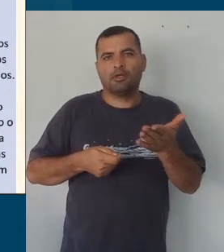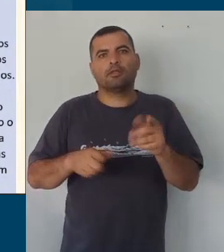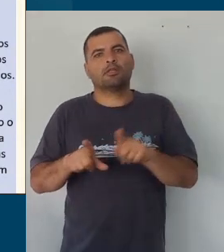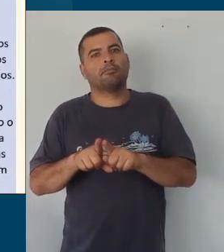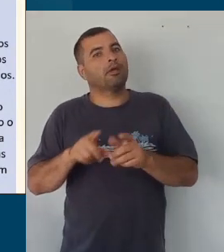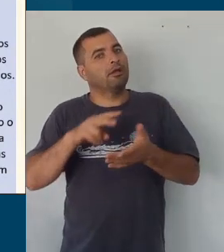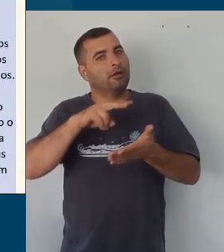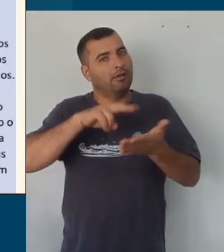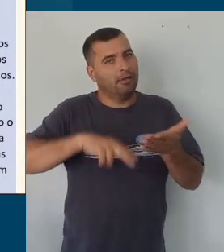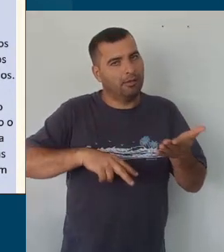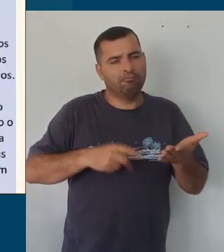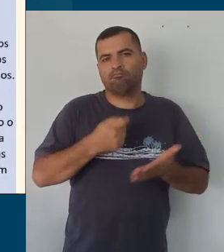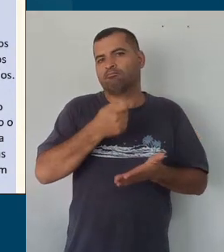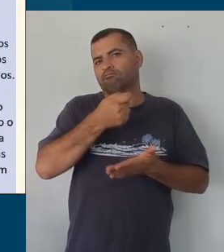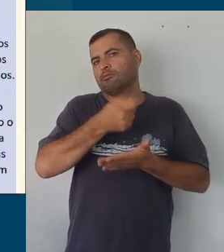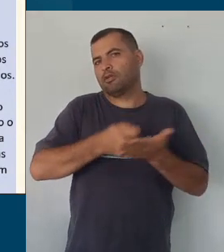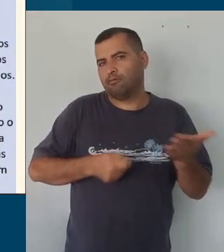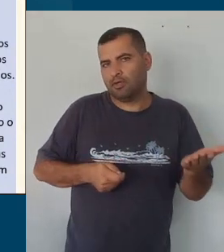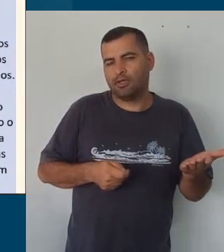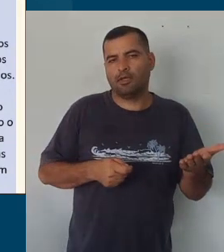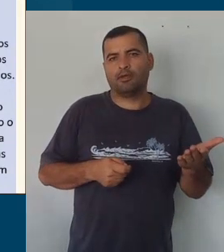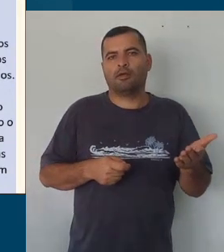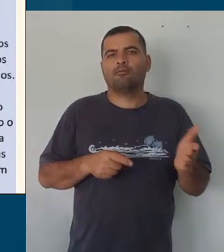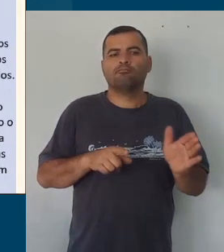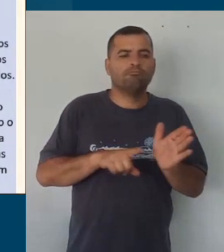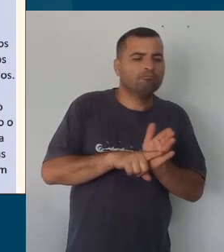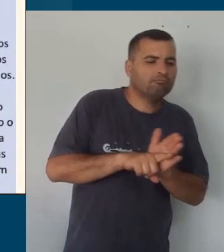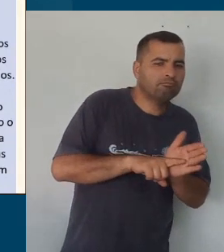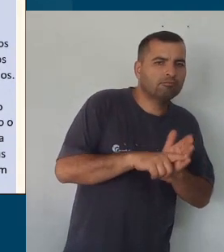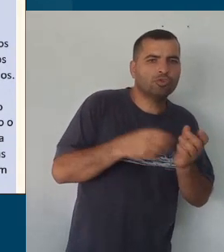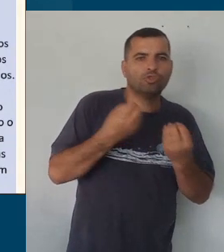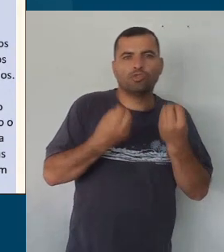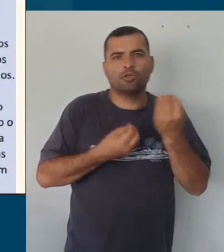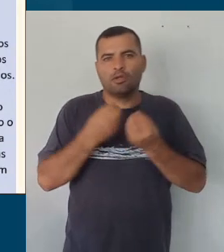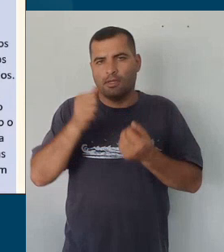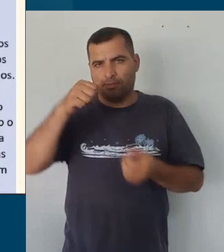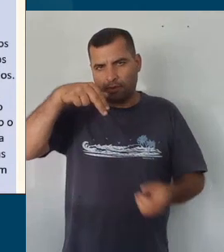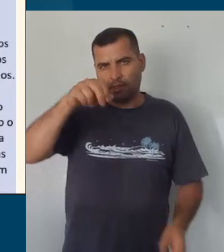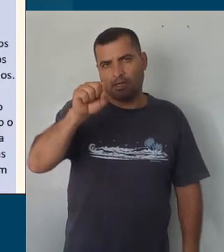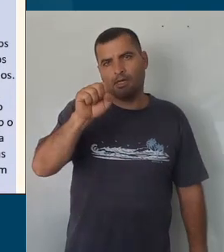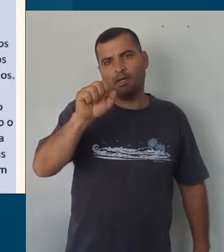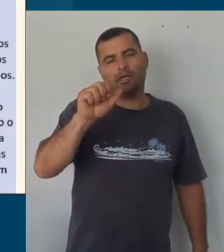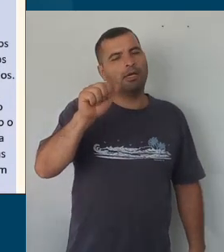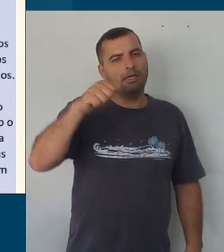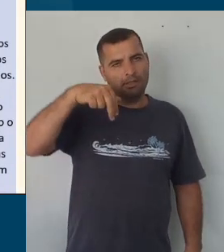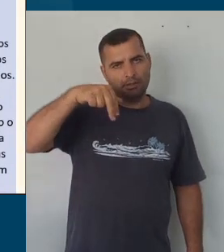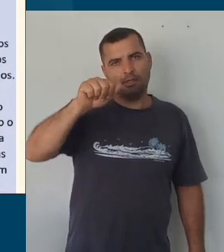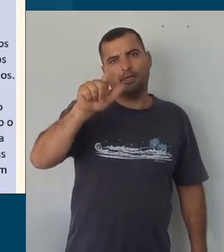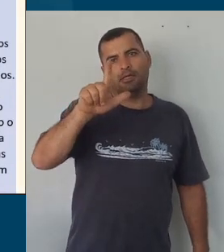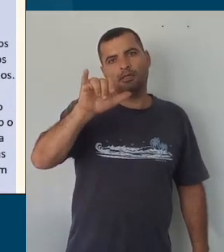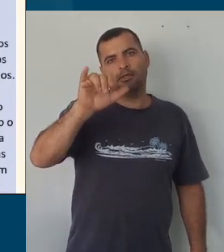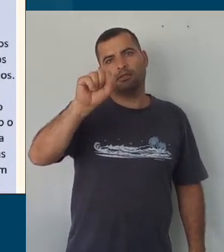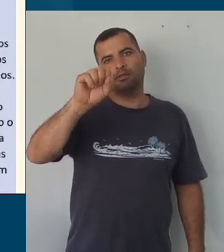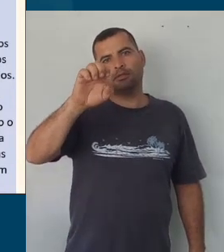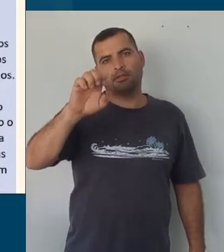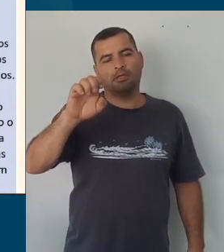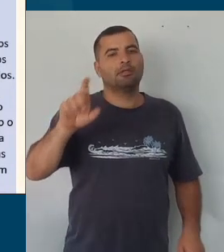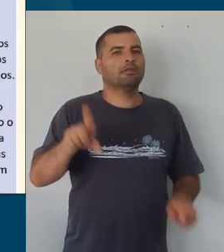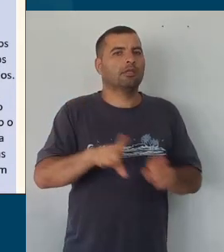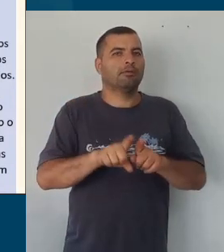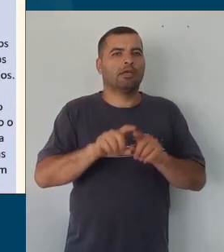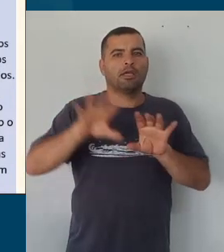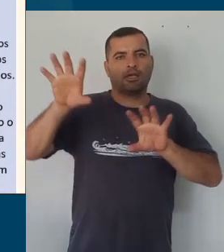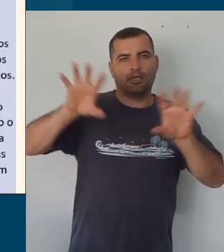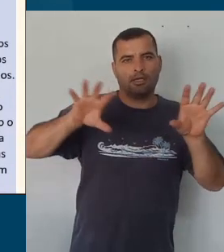escrita e da análise linguística e da oralidade, por campos de atuação e por práticas de linguagem.